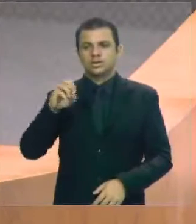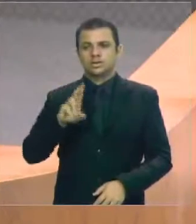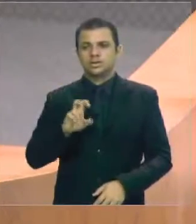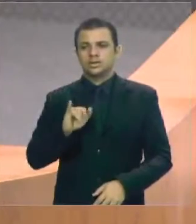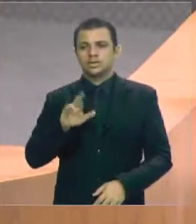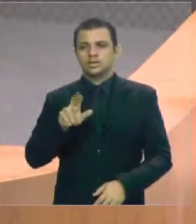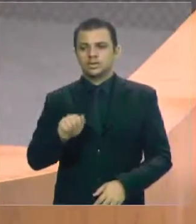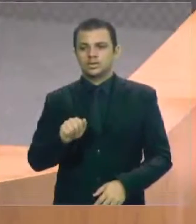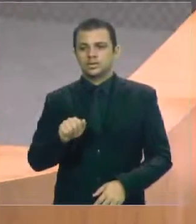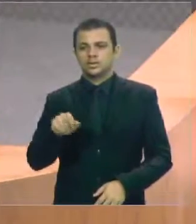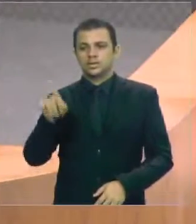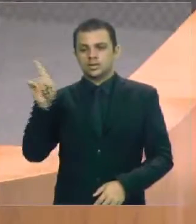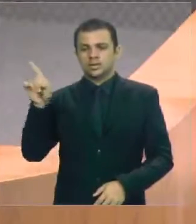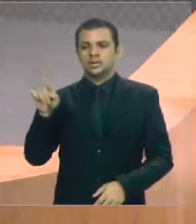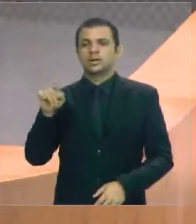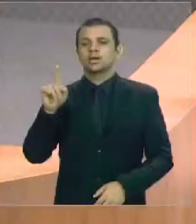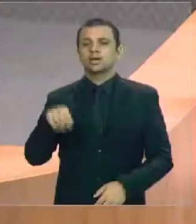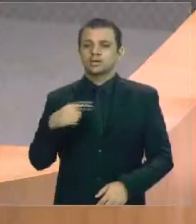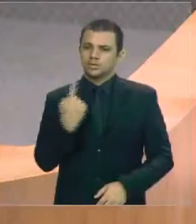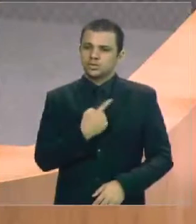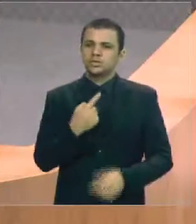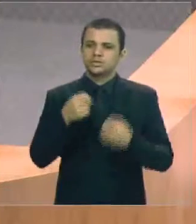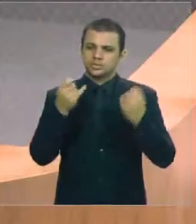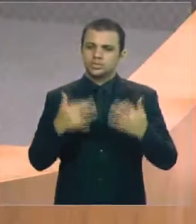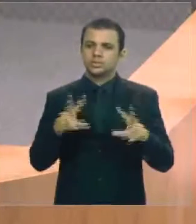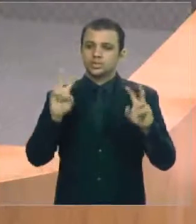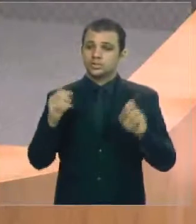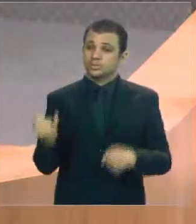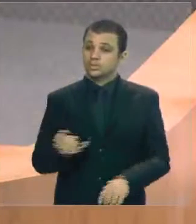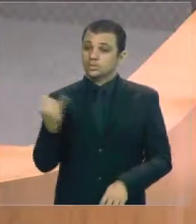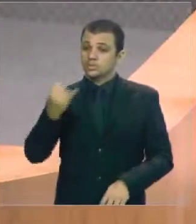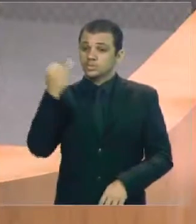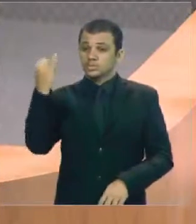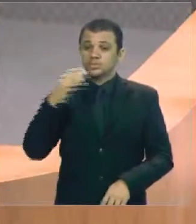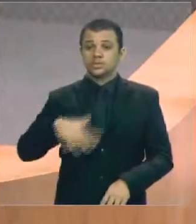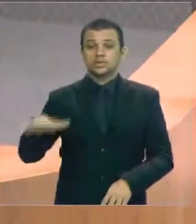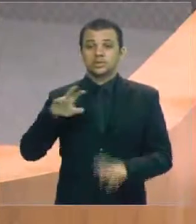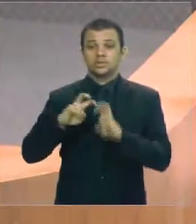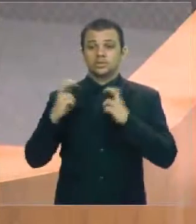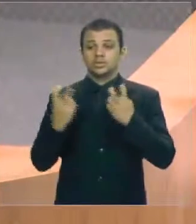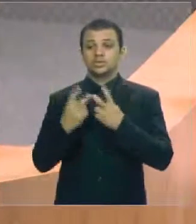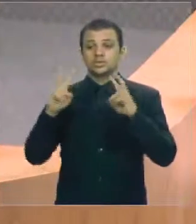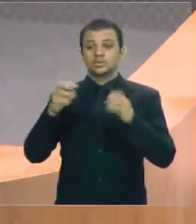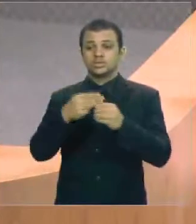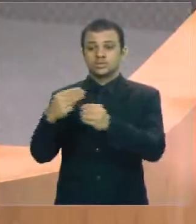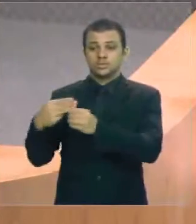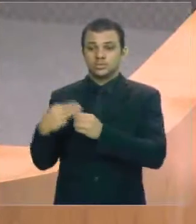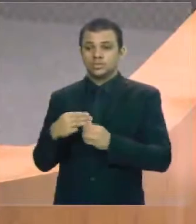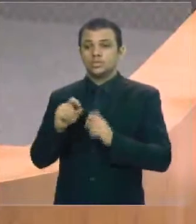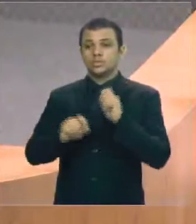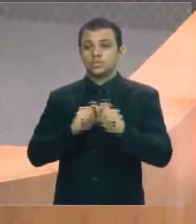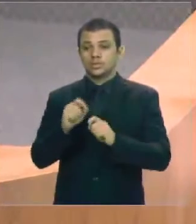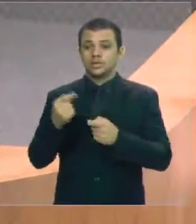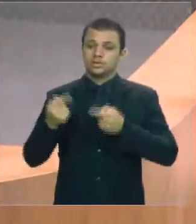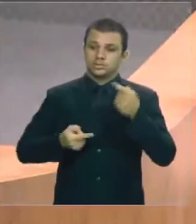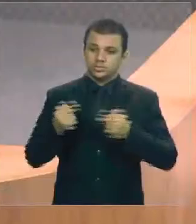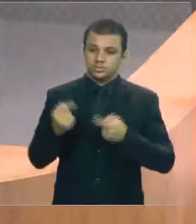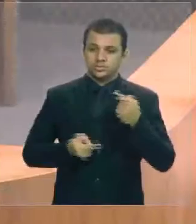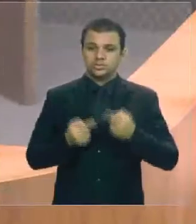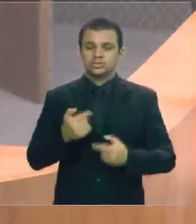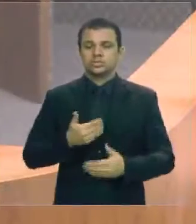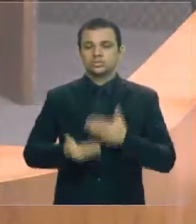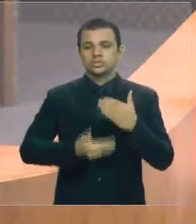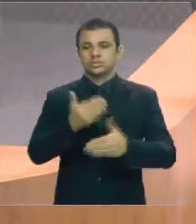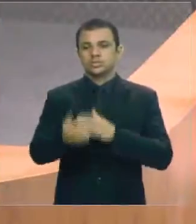importantíssimo no âmbito da Comissão de Assuntos Municipais. Que é o quê? É a discussão do processo de implementação e